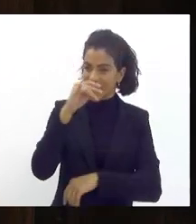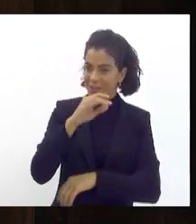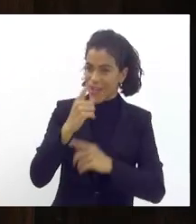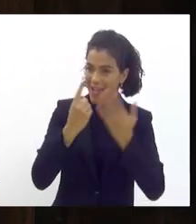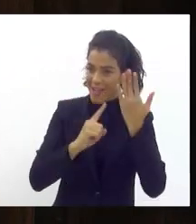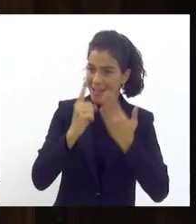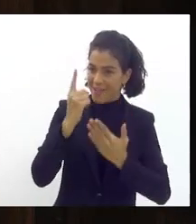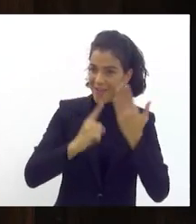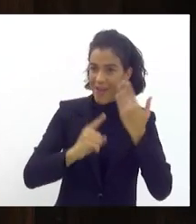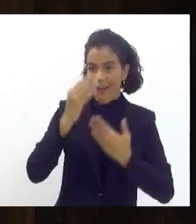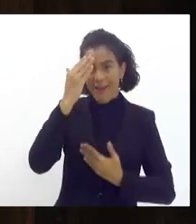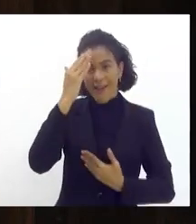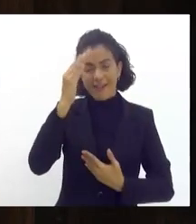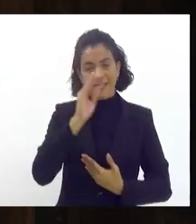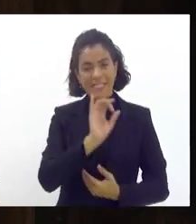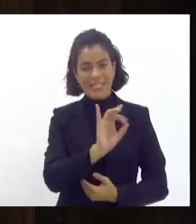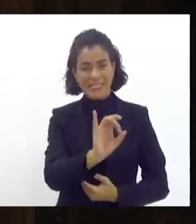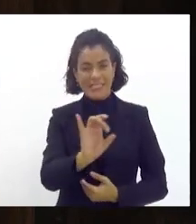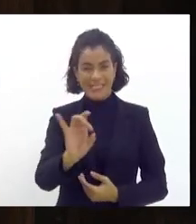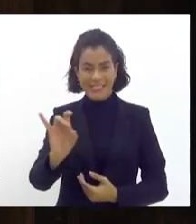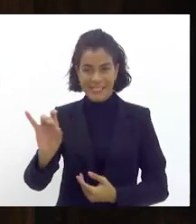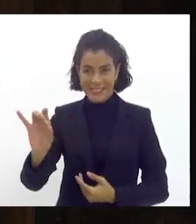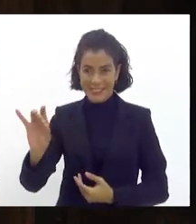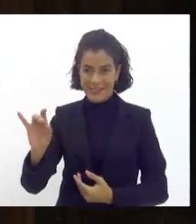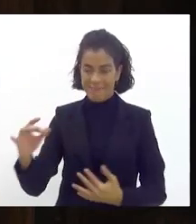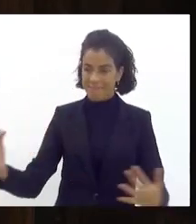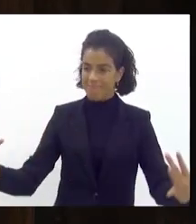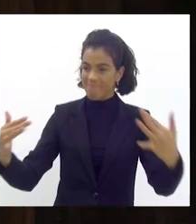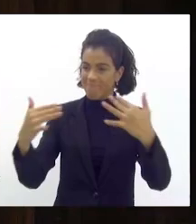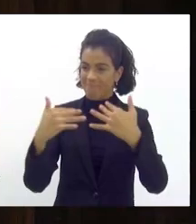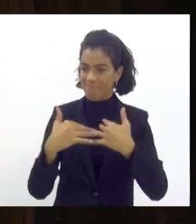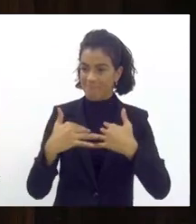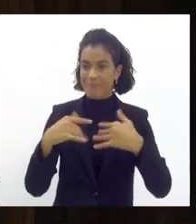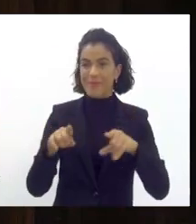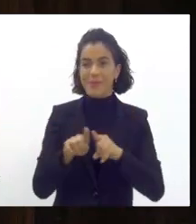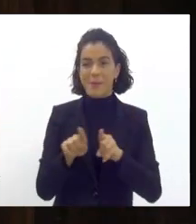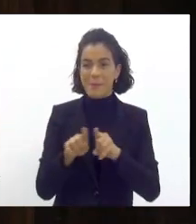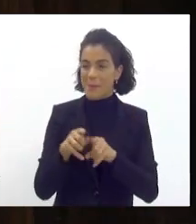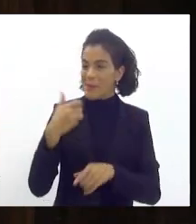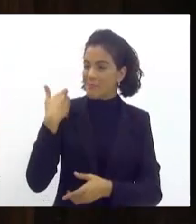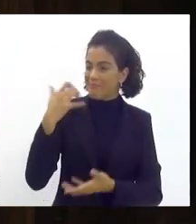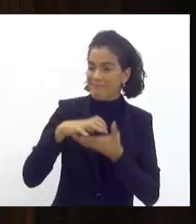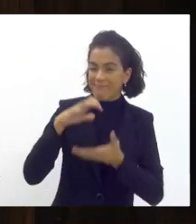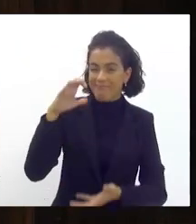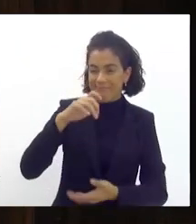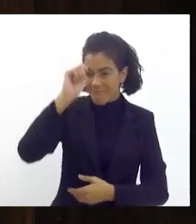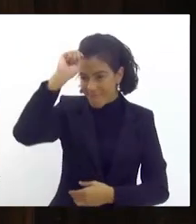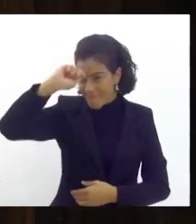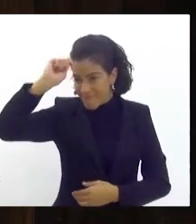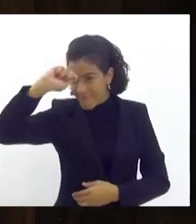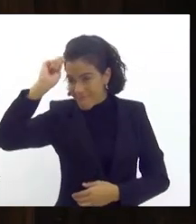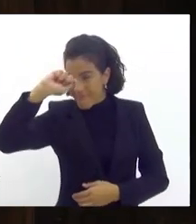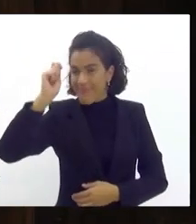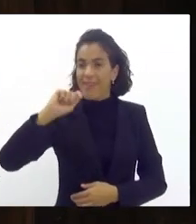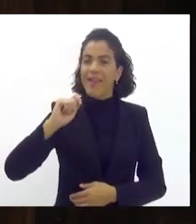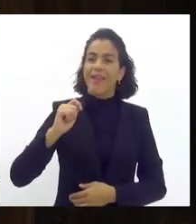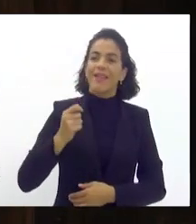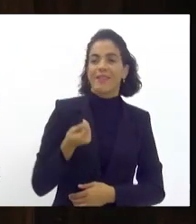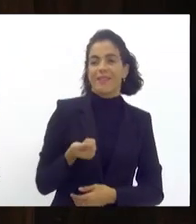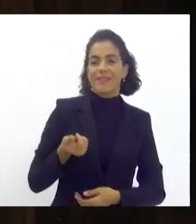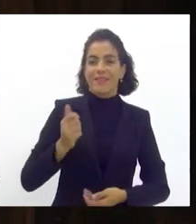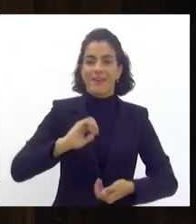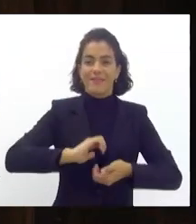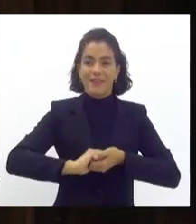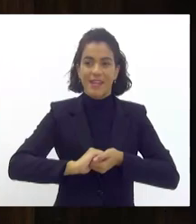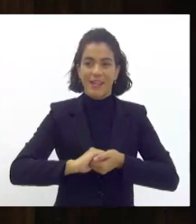agradecer demais a cada um de vocês que fazem presente aqui hoje também a velha guarda da viradora dizer que eu sou muito